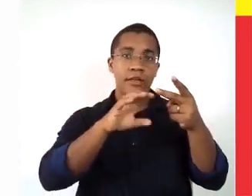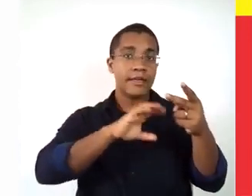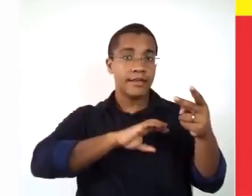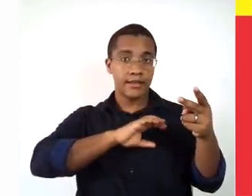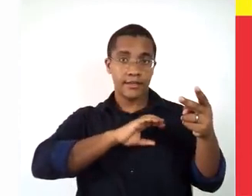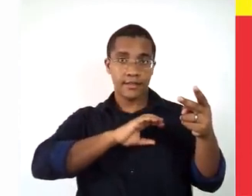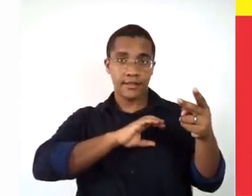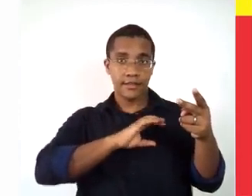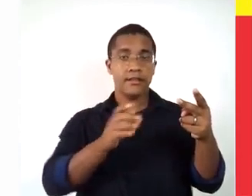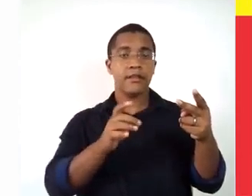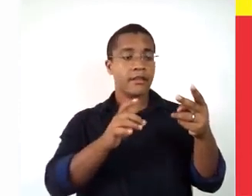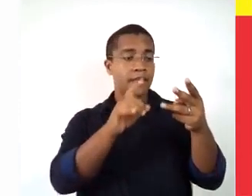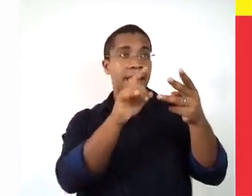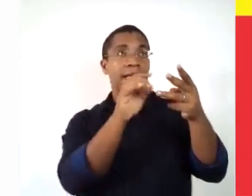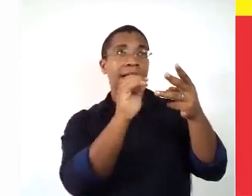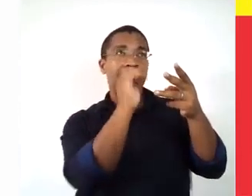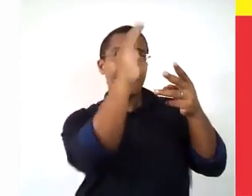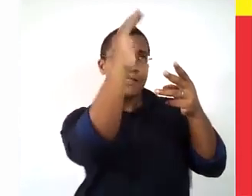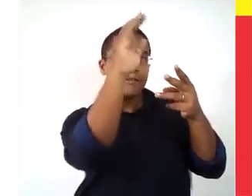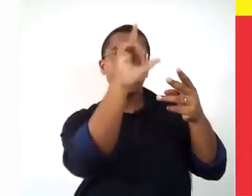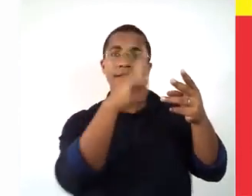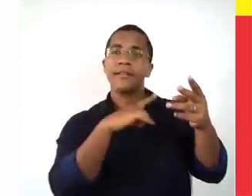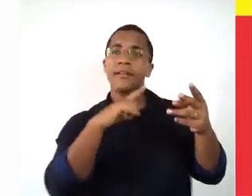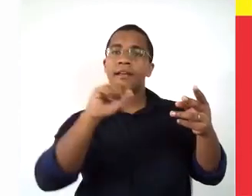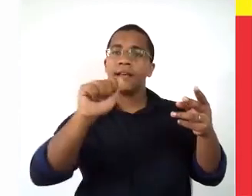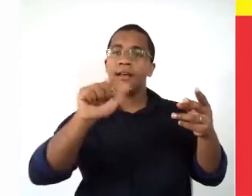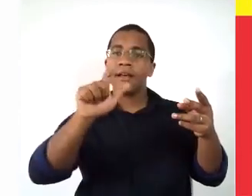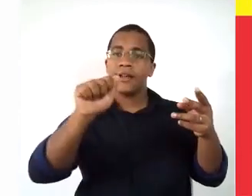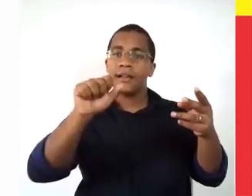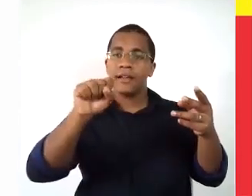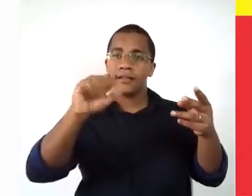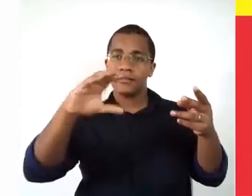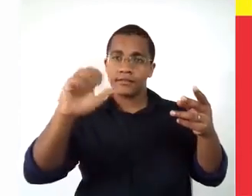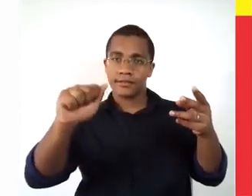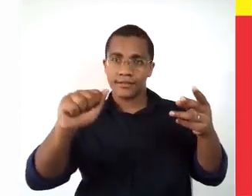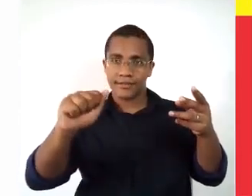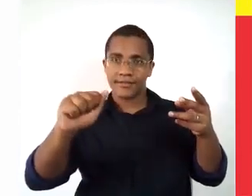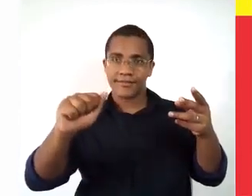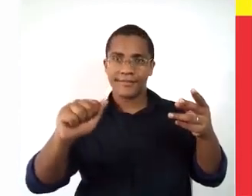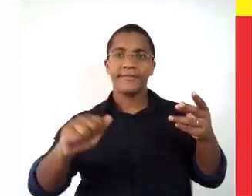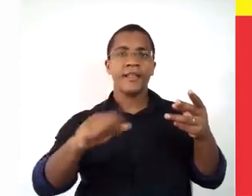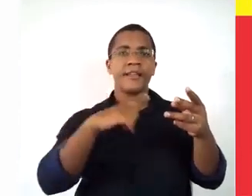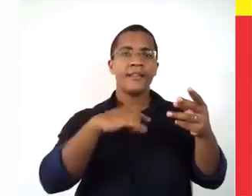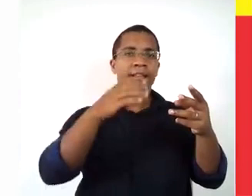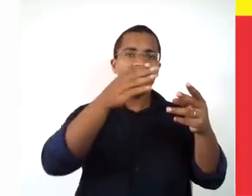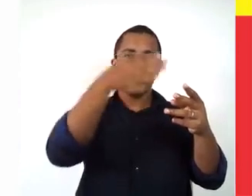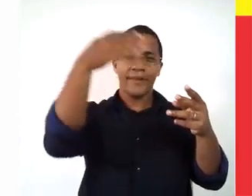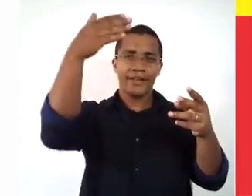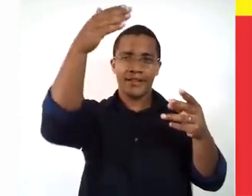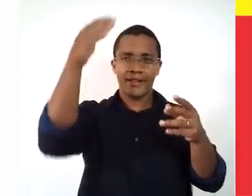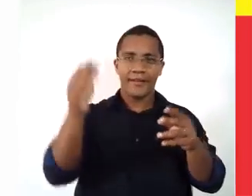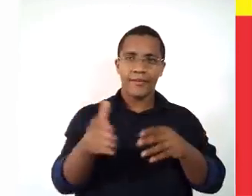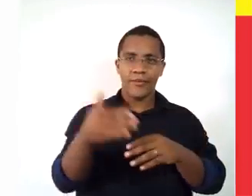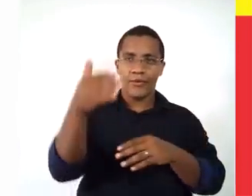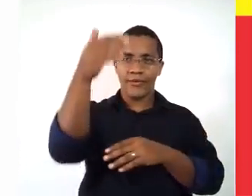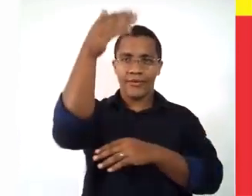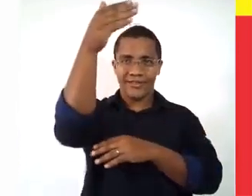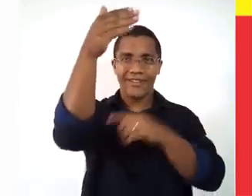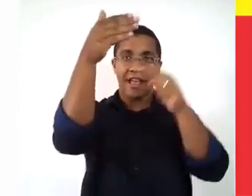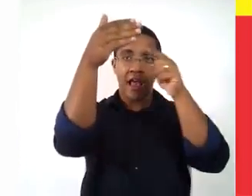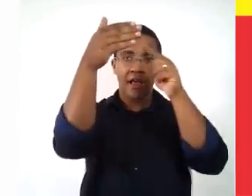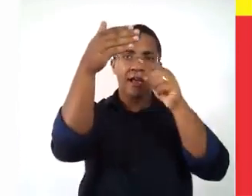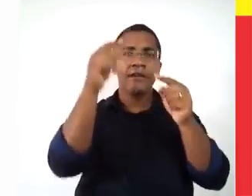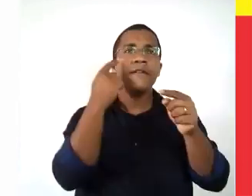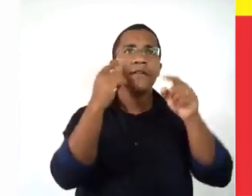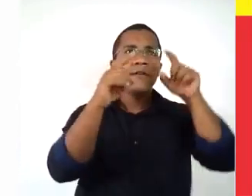gente? E alguns territórios conquistados pela América. Ok? E do lado, está uma bandeirinha, na mesma imagem, está uma bandeirinha aí